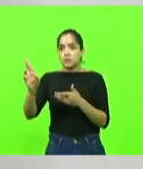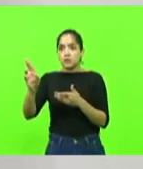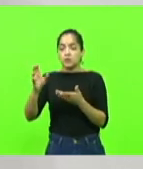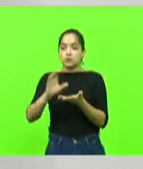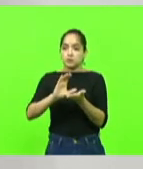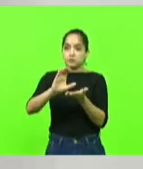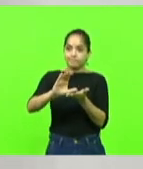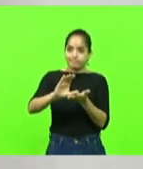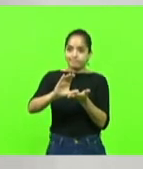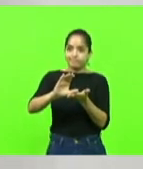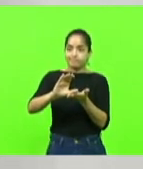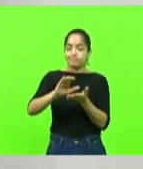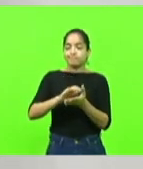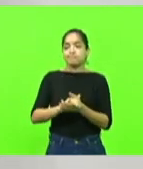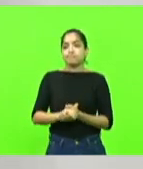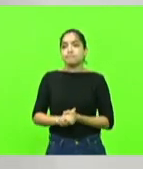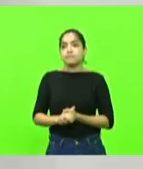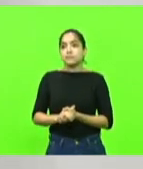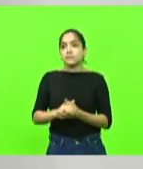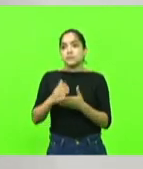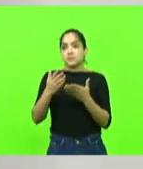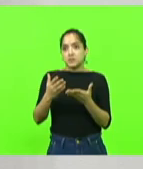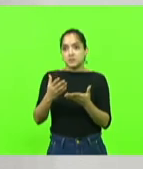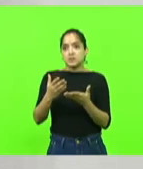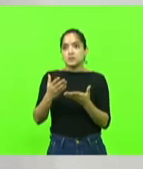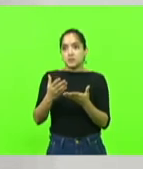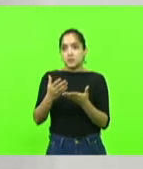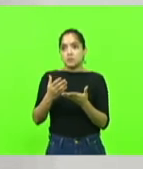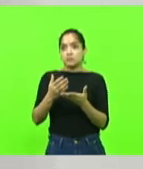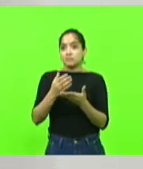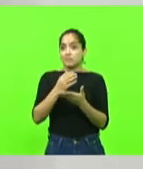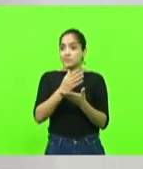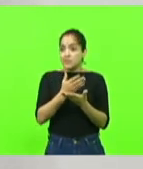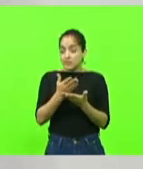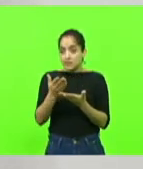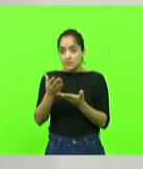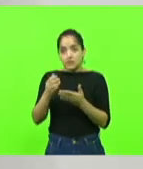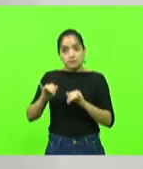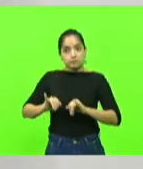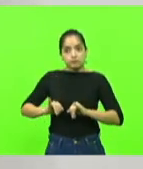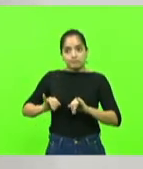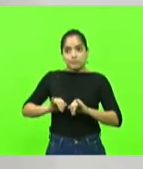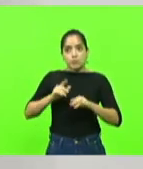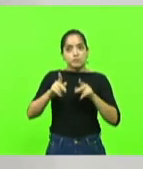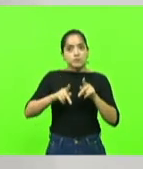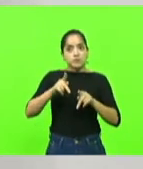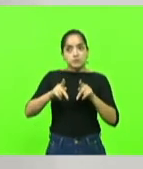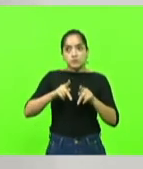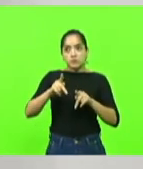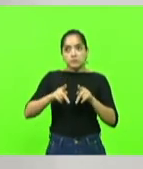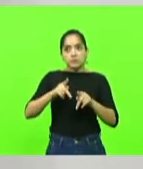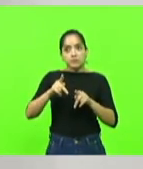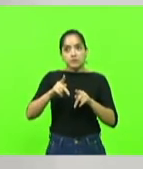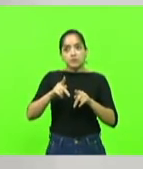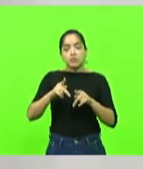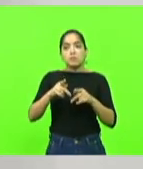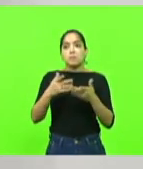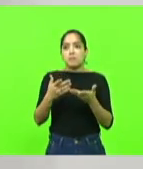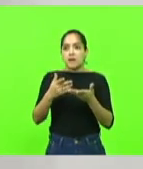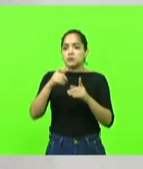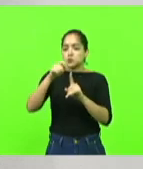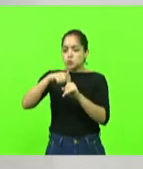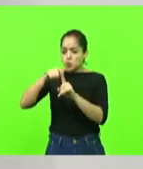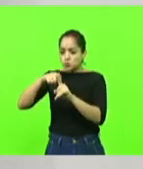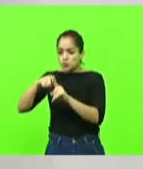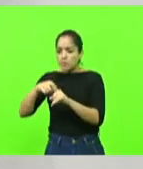do Joinville. Estão matando a vaca de fome e querem o leitinho todo mês. Querem os